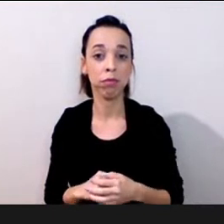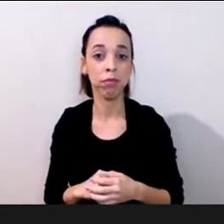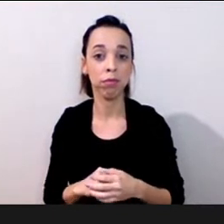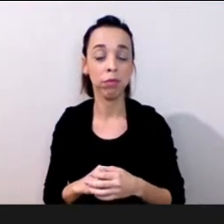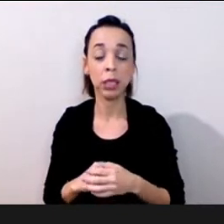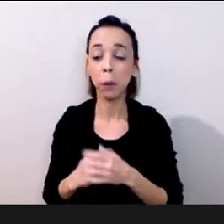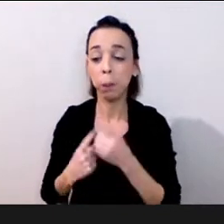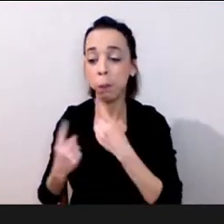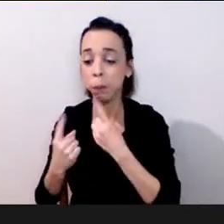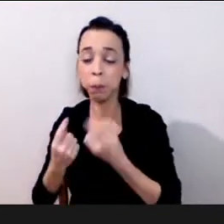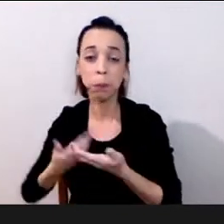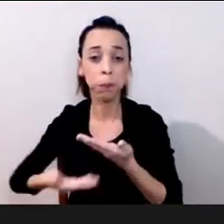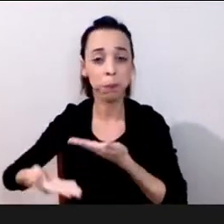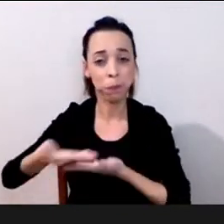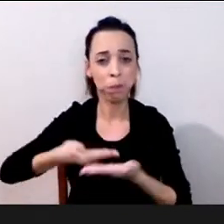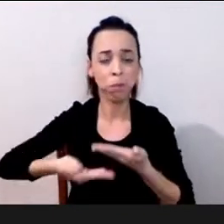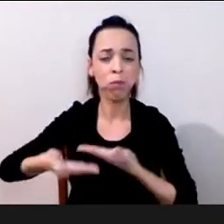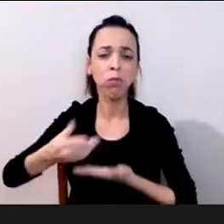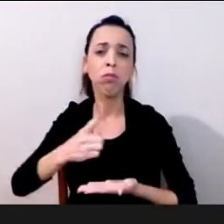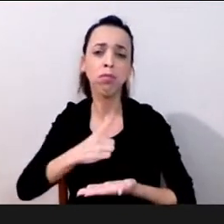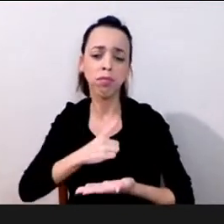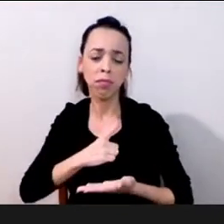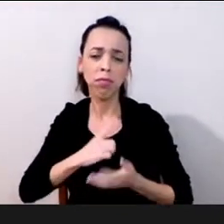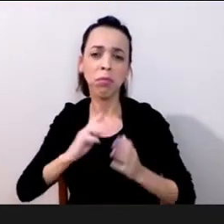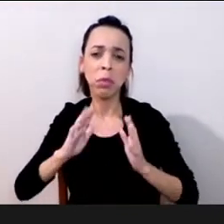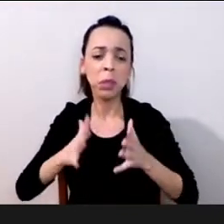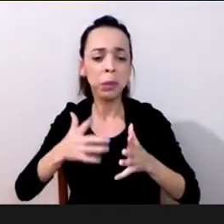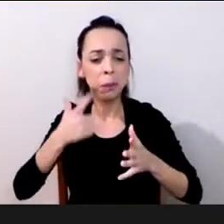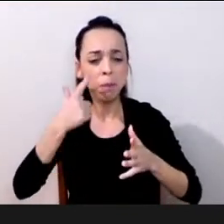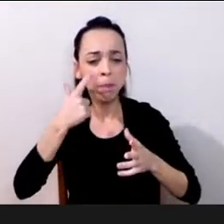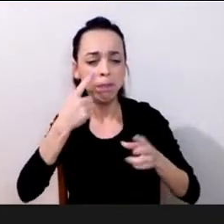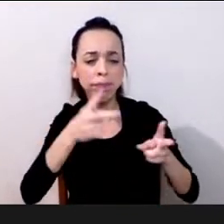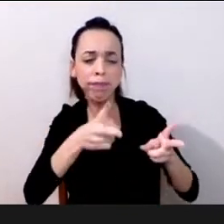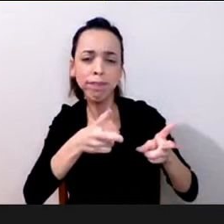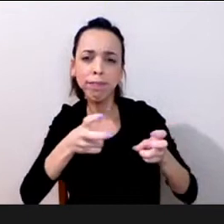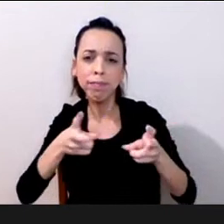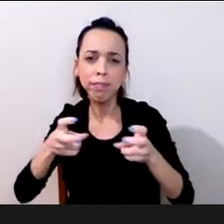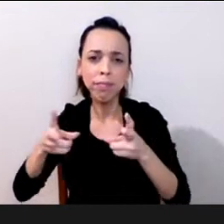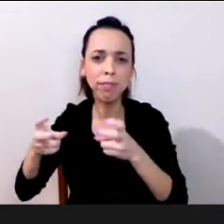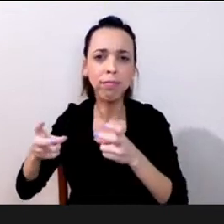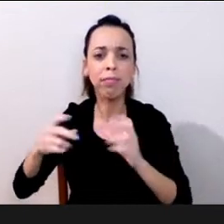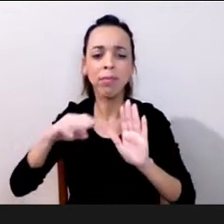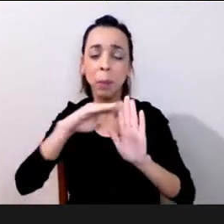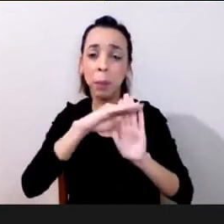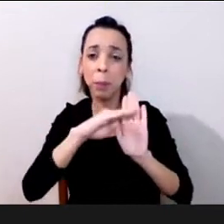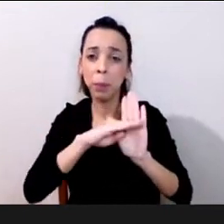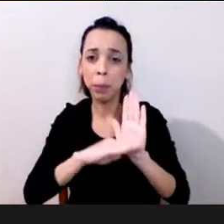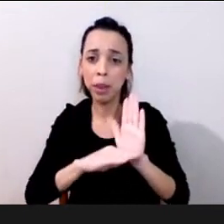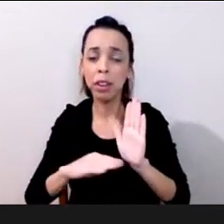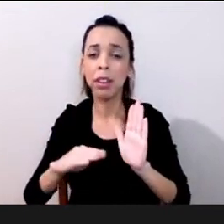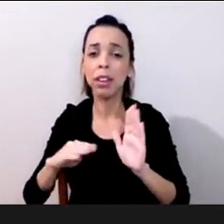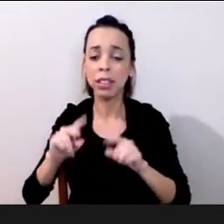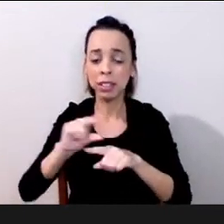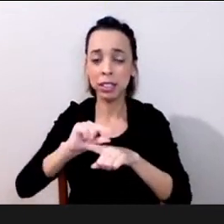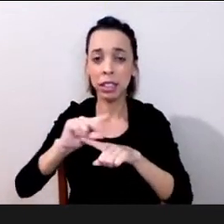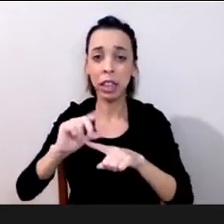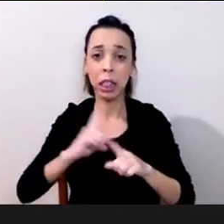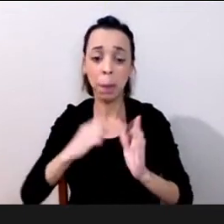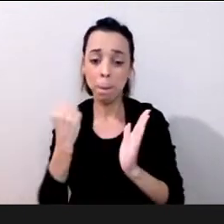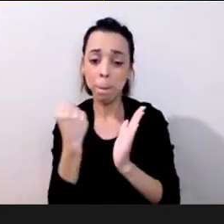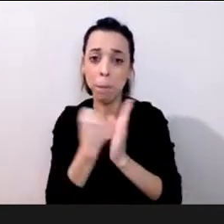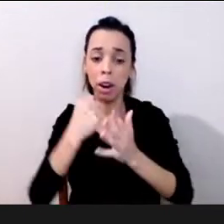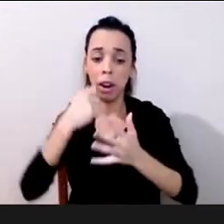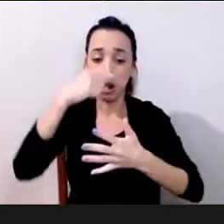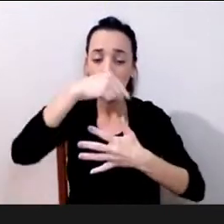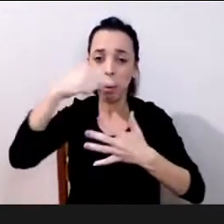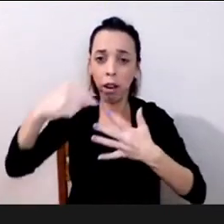tempo né quando a gente olha para as competências quando a gente olha para as marcas formativas e para a atualização delas que está em caminho para a